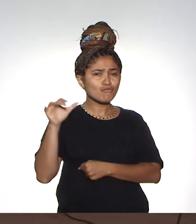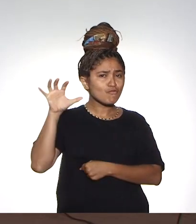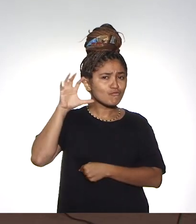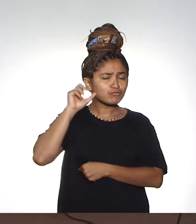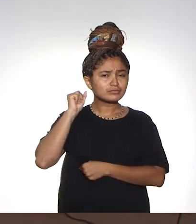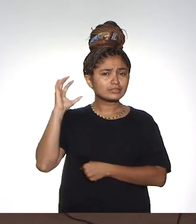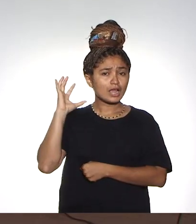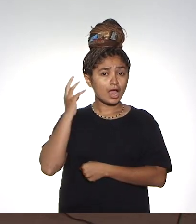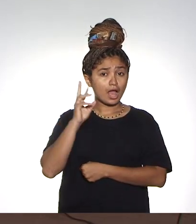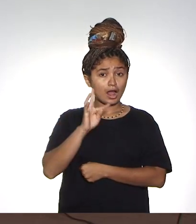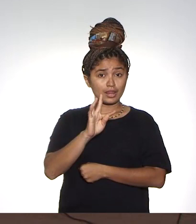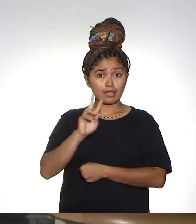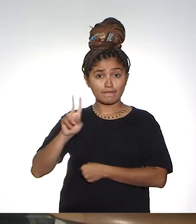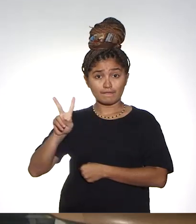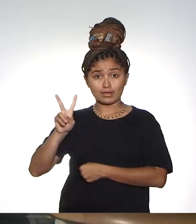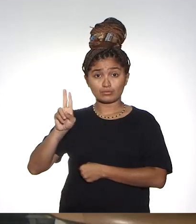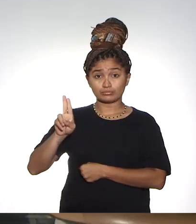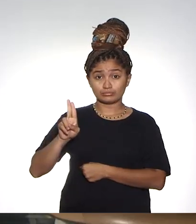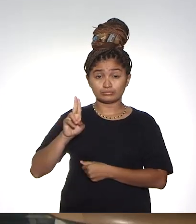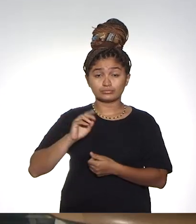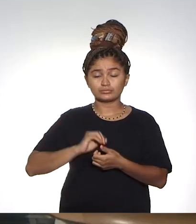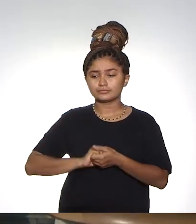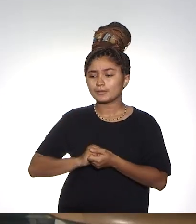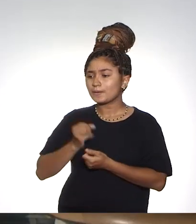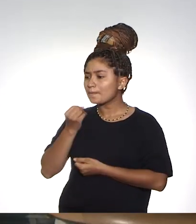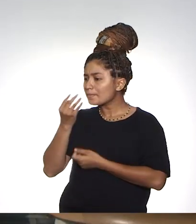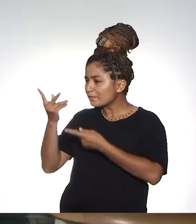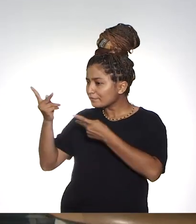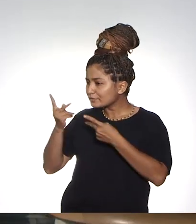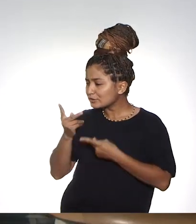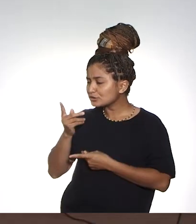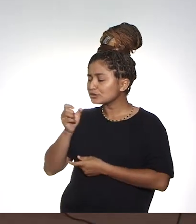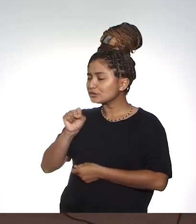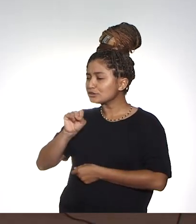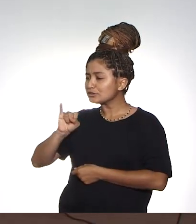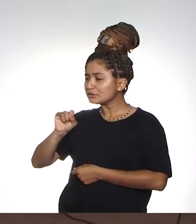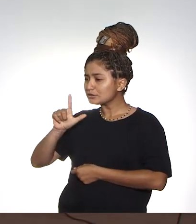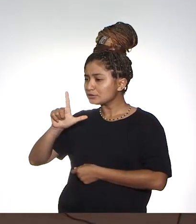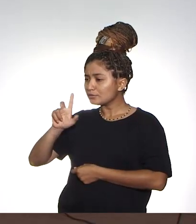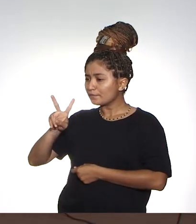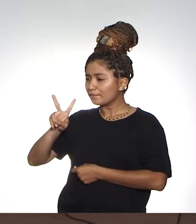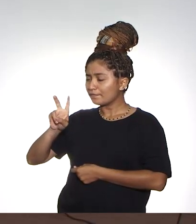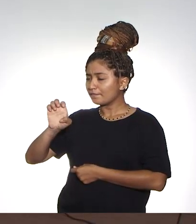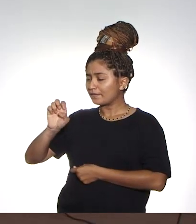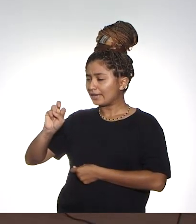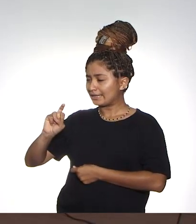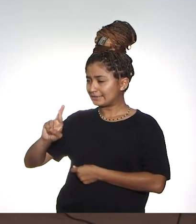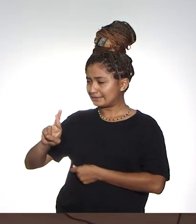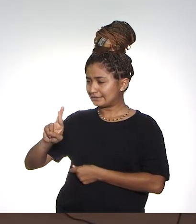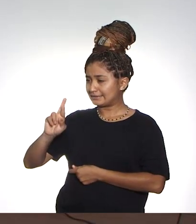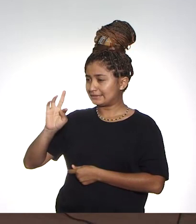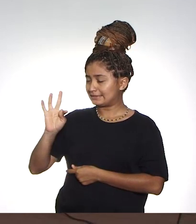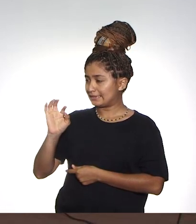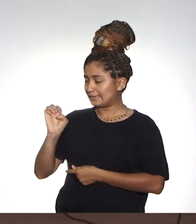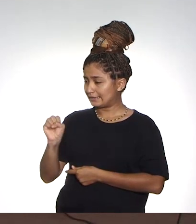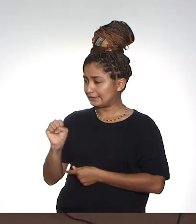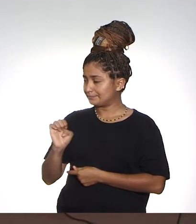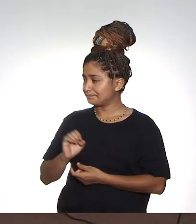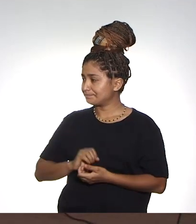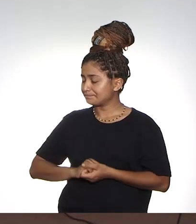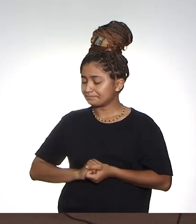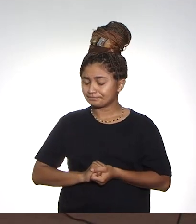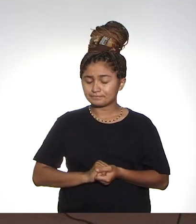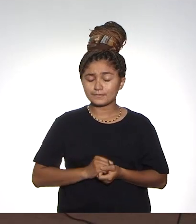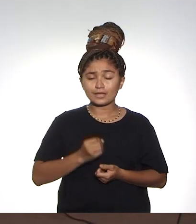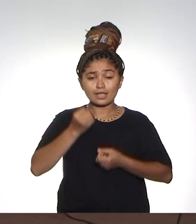Rádio Universitária e agradecer o convite. Bem-vindo, professor Silvestre. Obrigado, obrigado pelo convite e realmente agradecer a